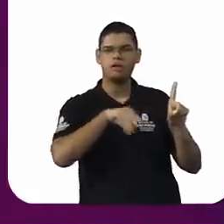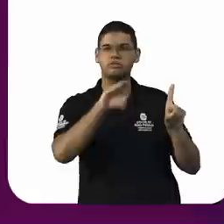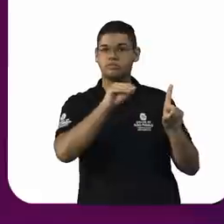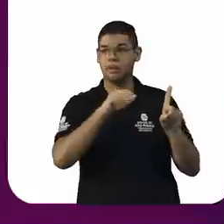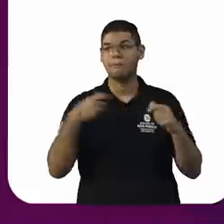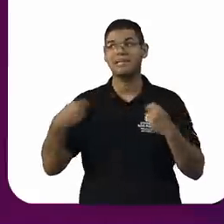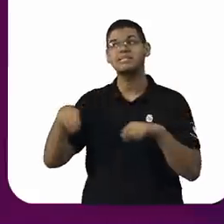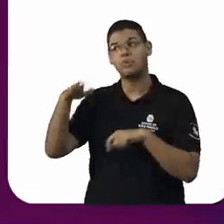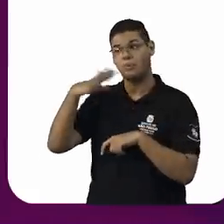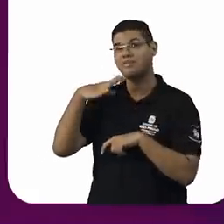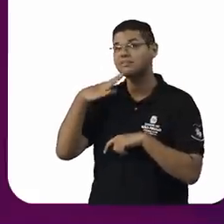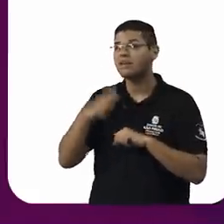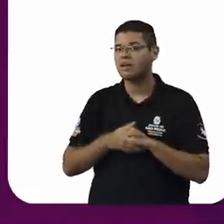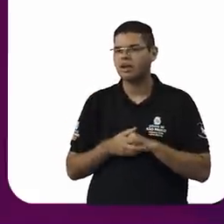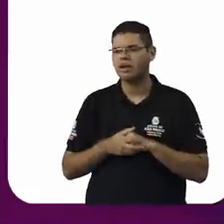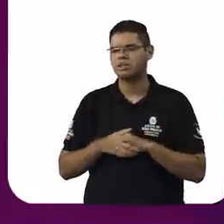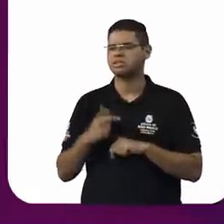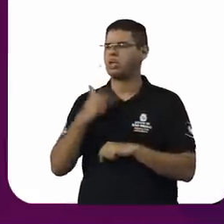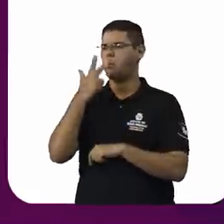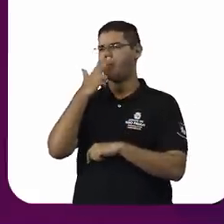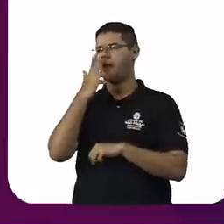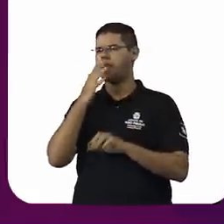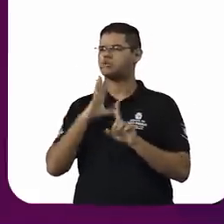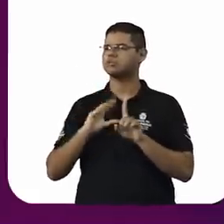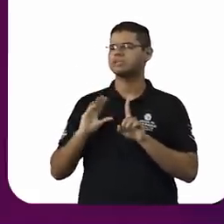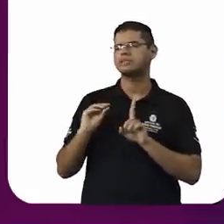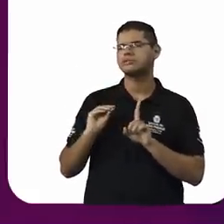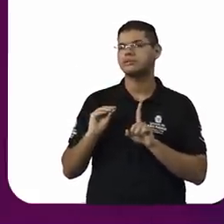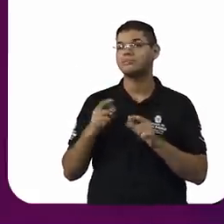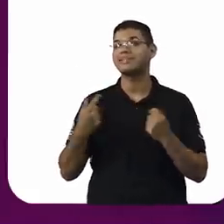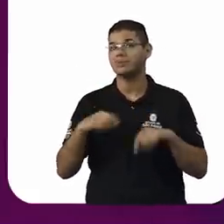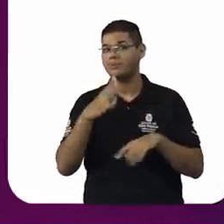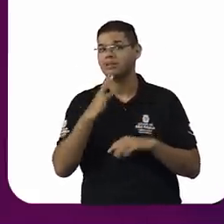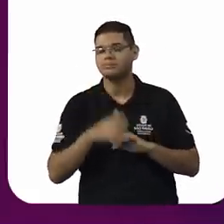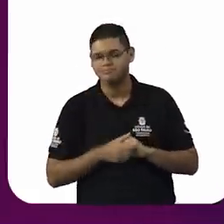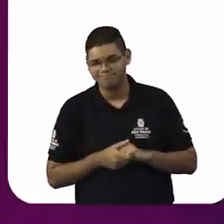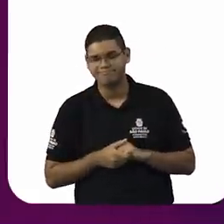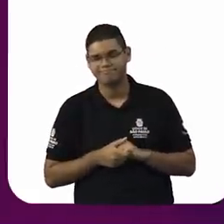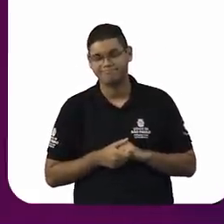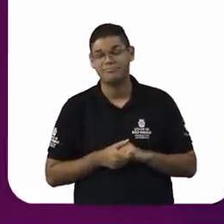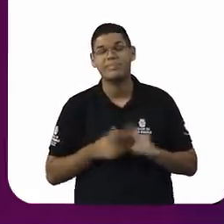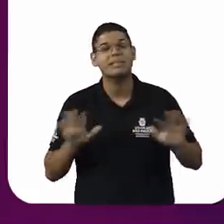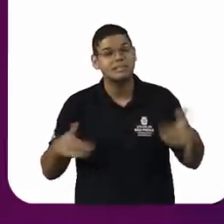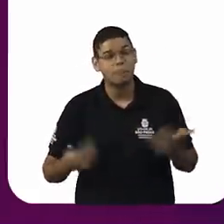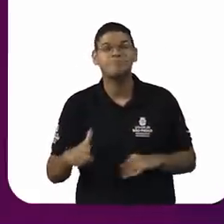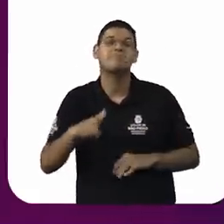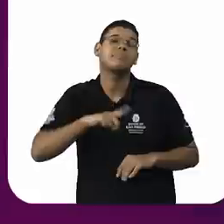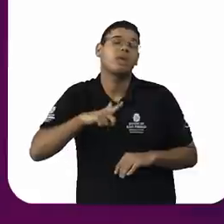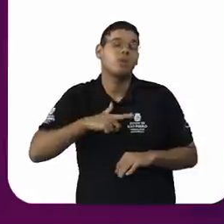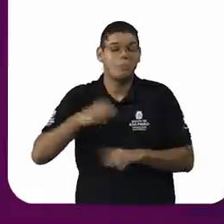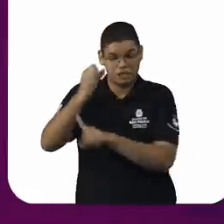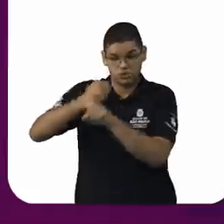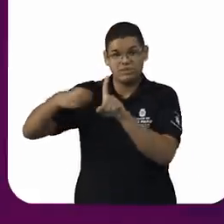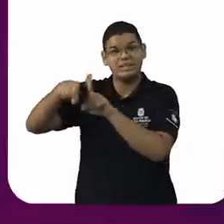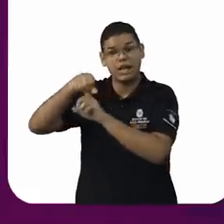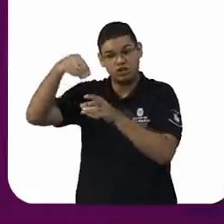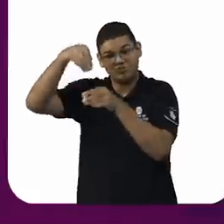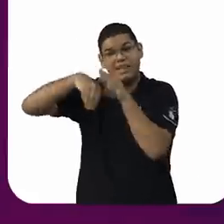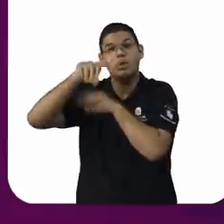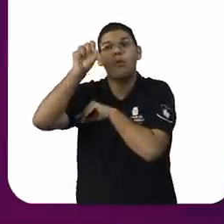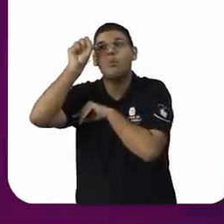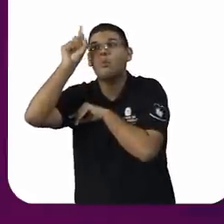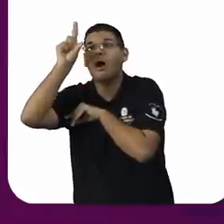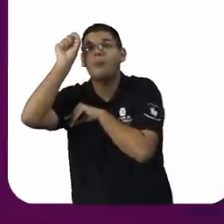como a doutora Adriana falou, uma cultura dentro da nossa sociedade, uma cultura enraizada na nossa sociedade,